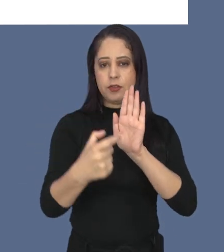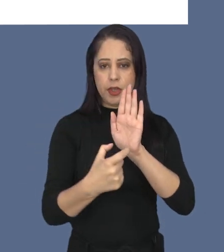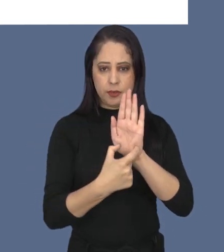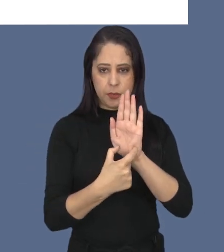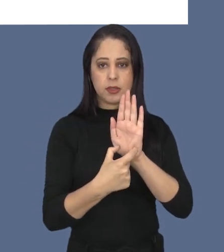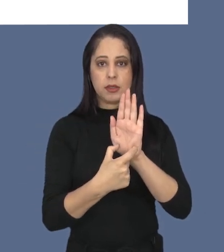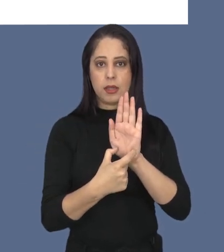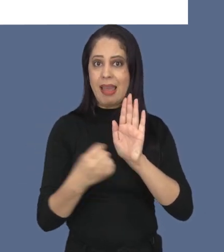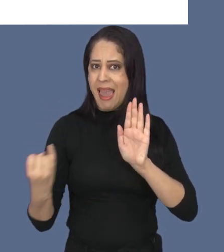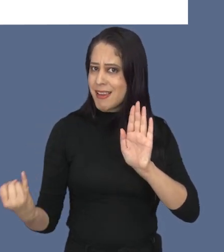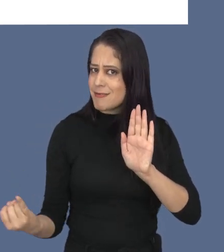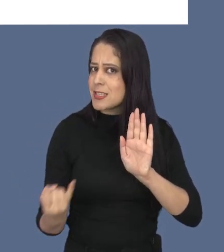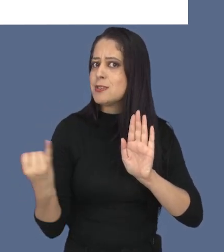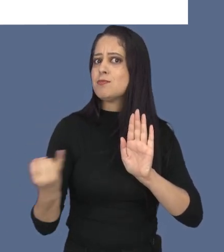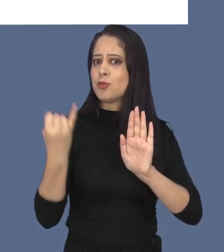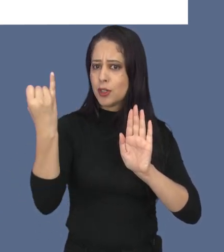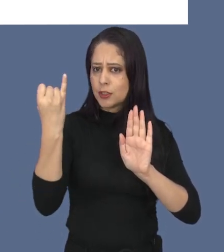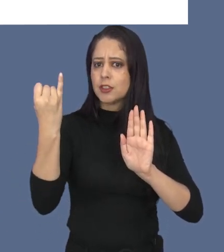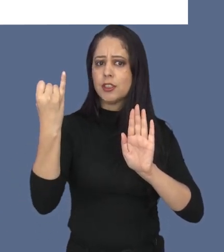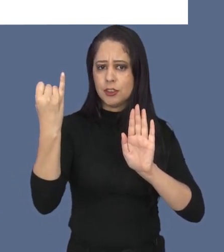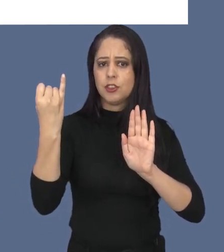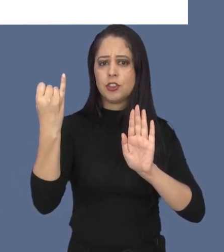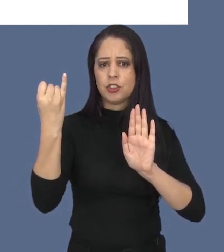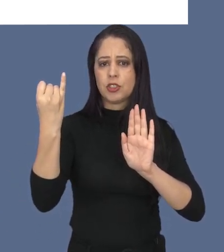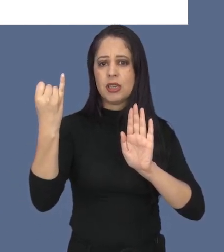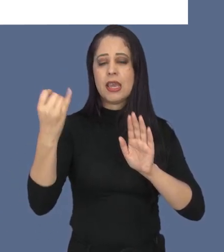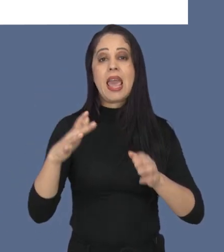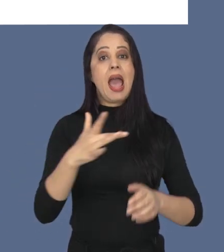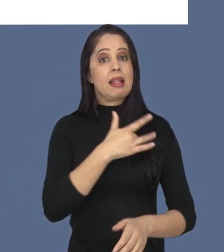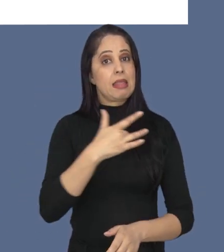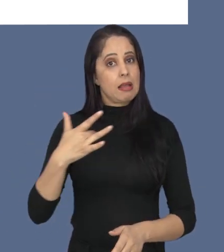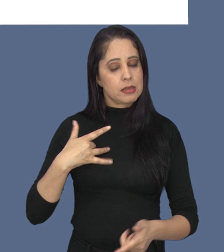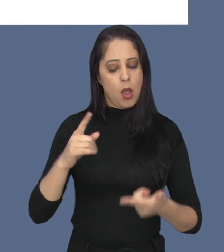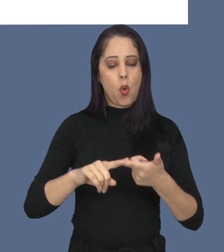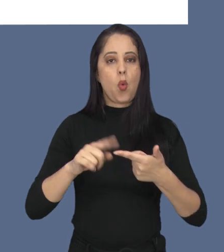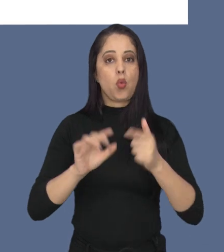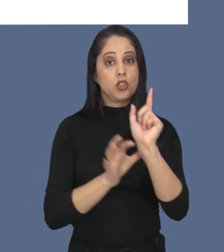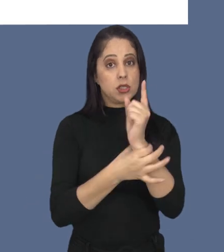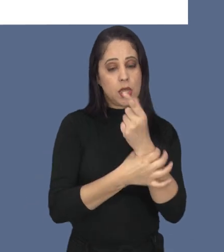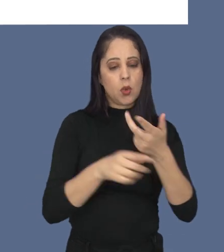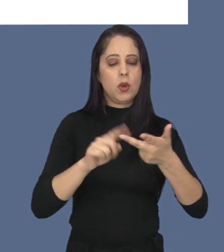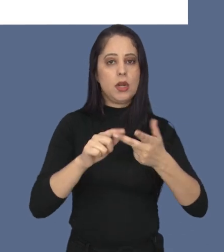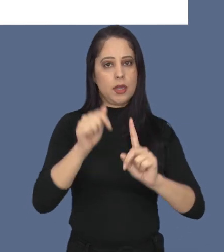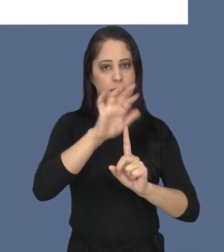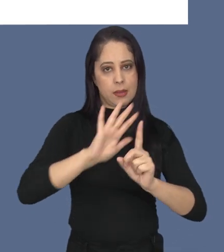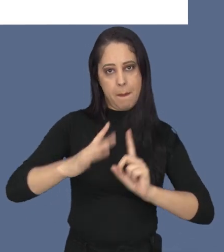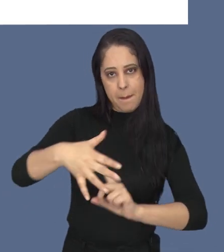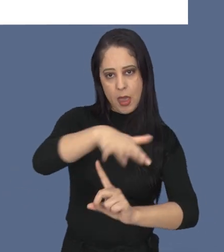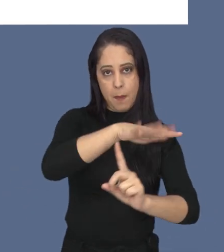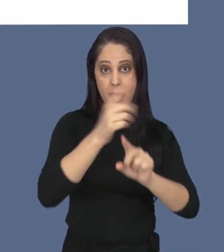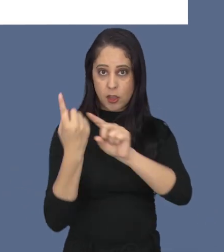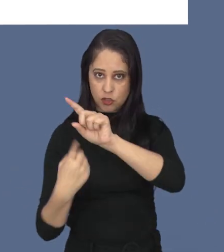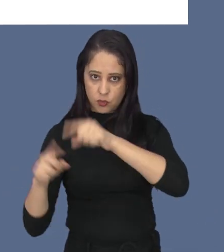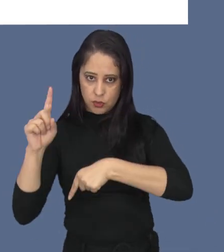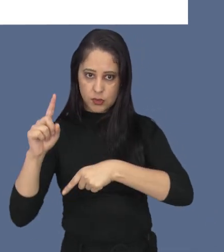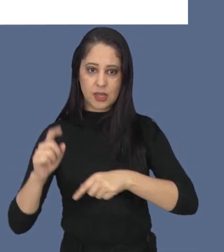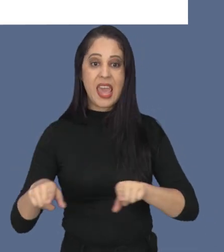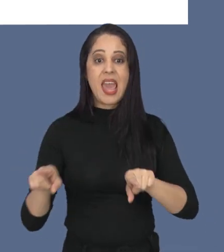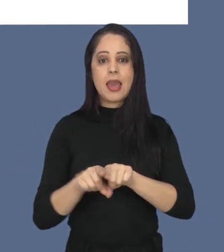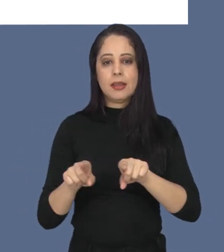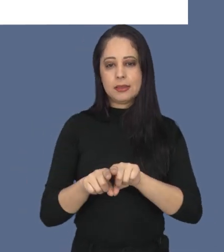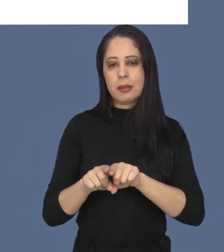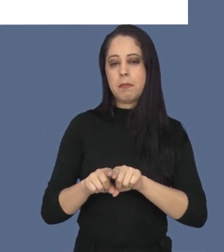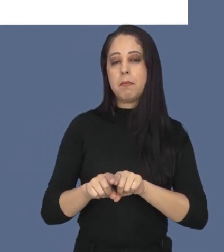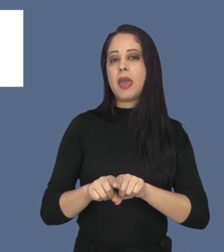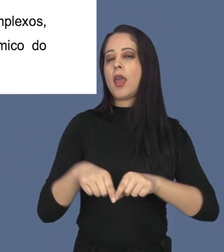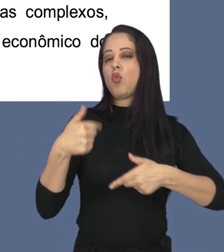da ACAZEN afirma que a inteligência artificial é indispensável para o crescimento de áreas como saúde, segurança e